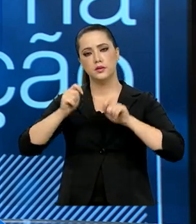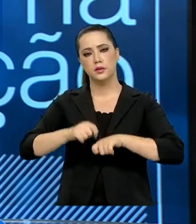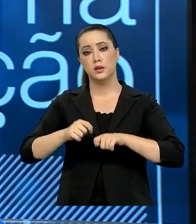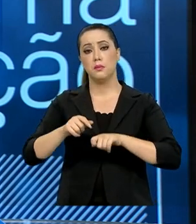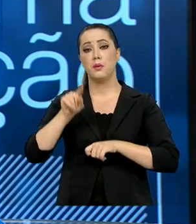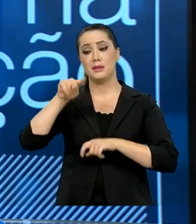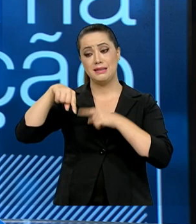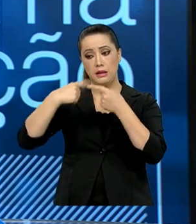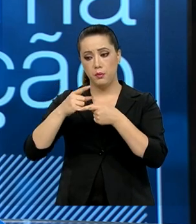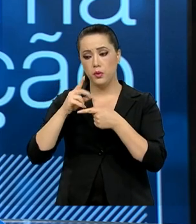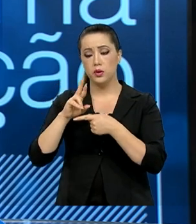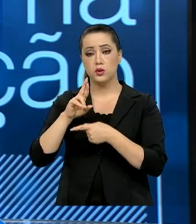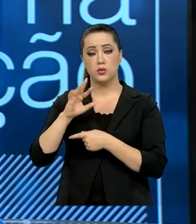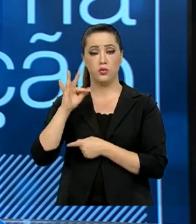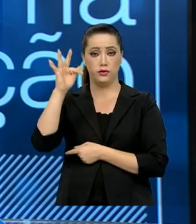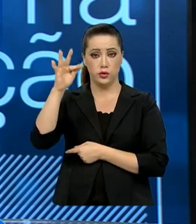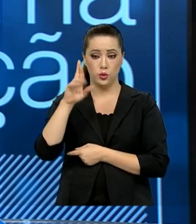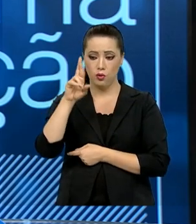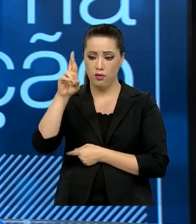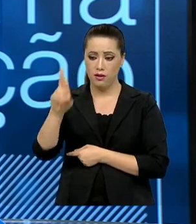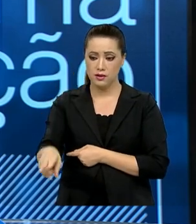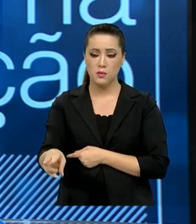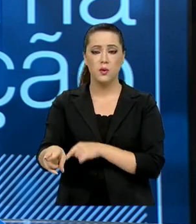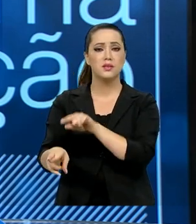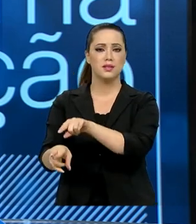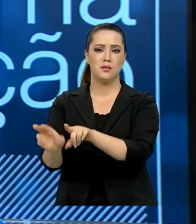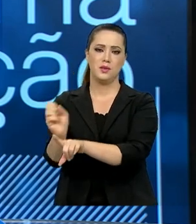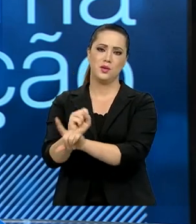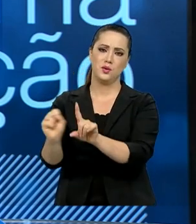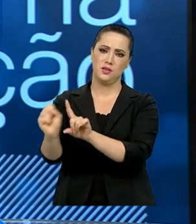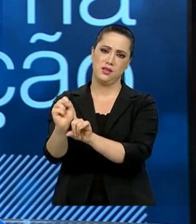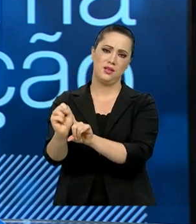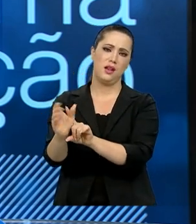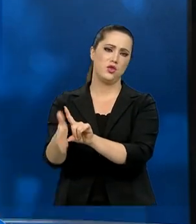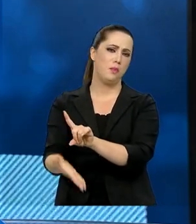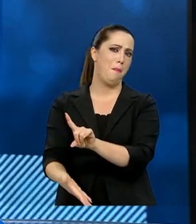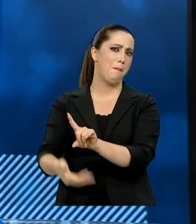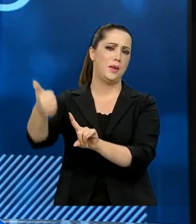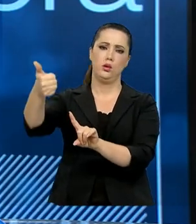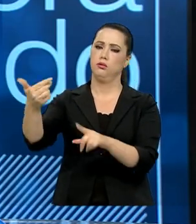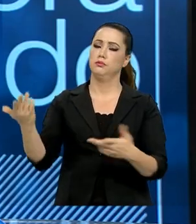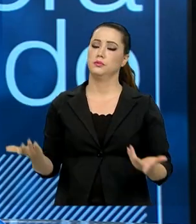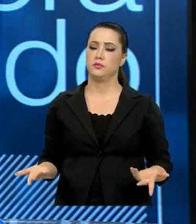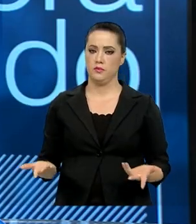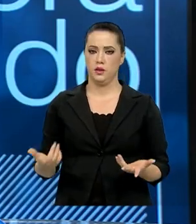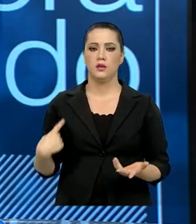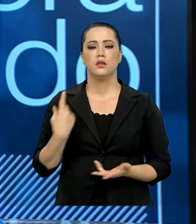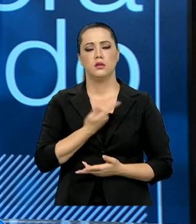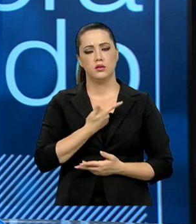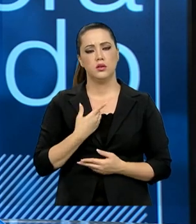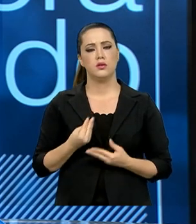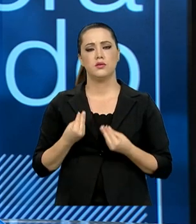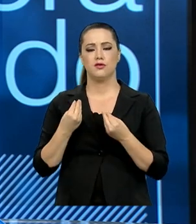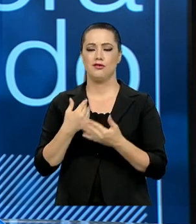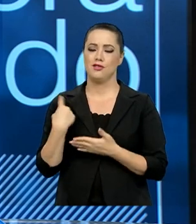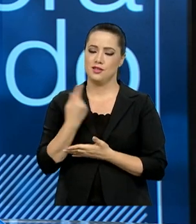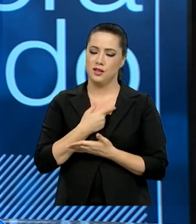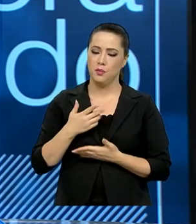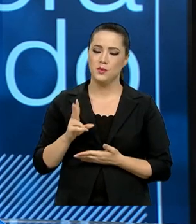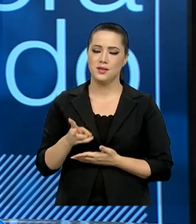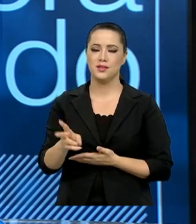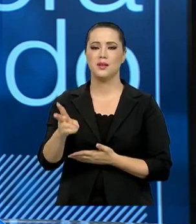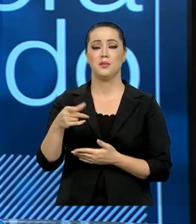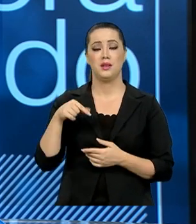retorno para a sociedade de uma forma mais ampla possível. E estamos, portanto, à disposição para vir